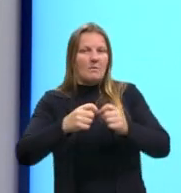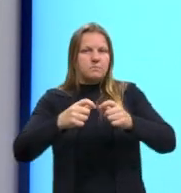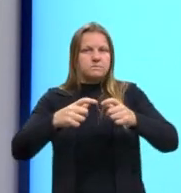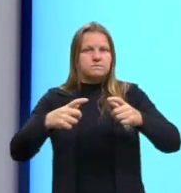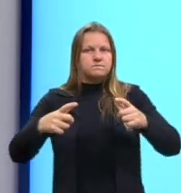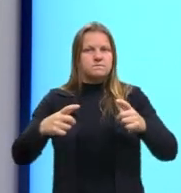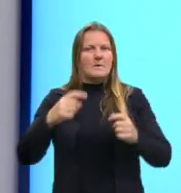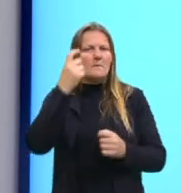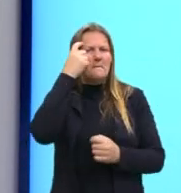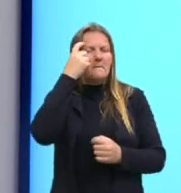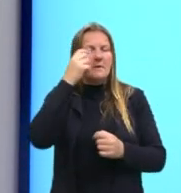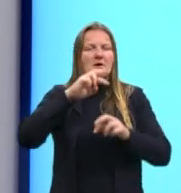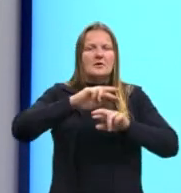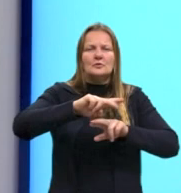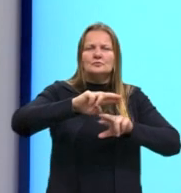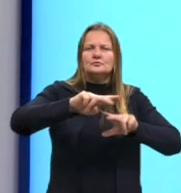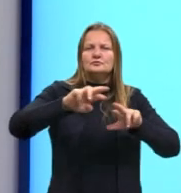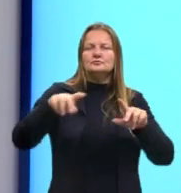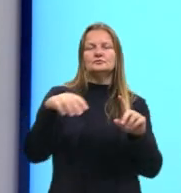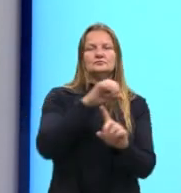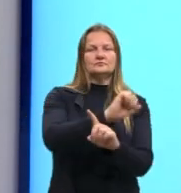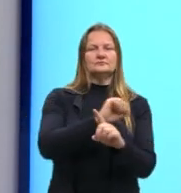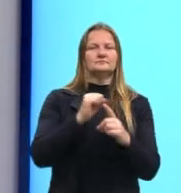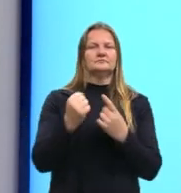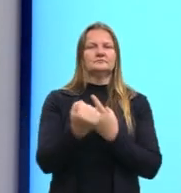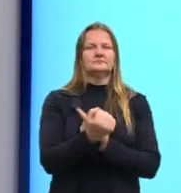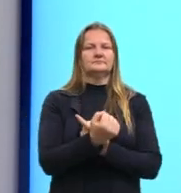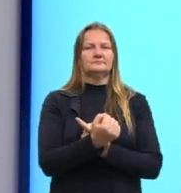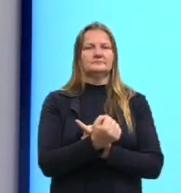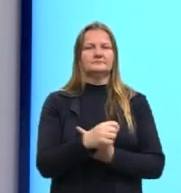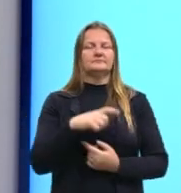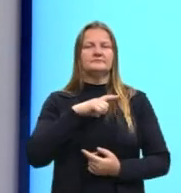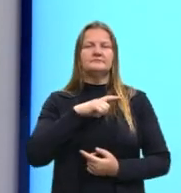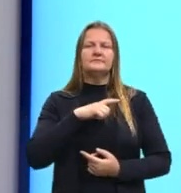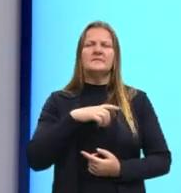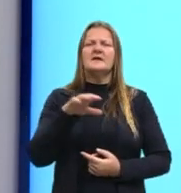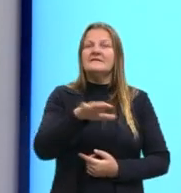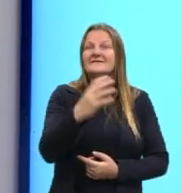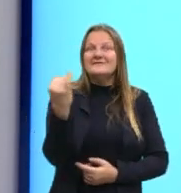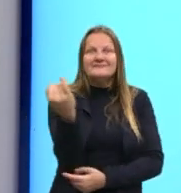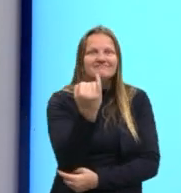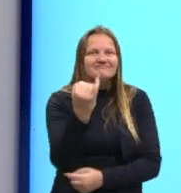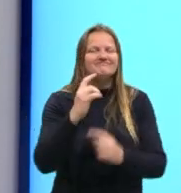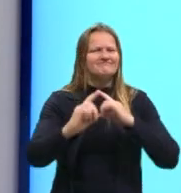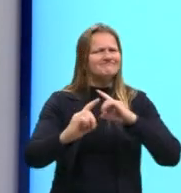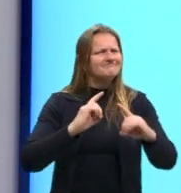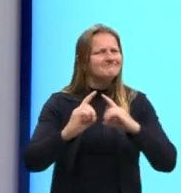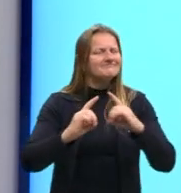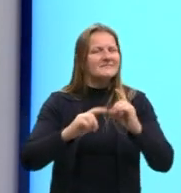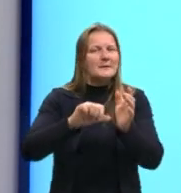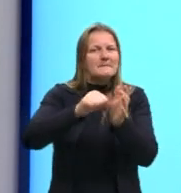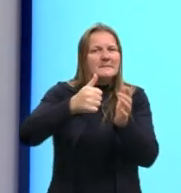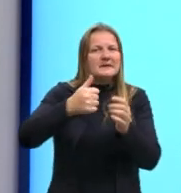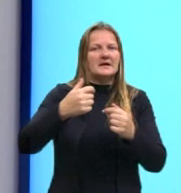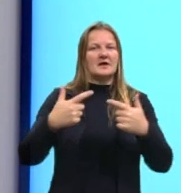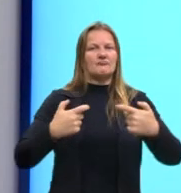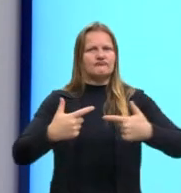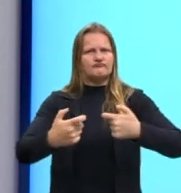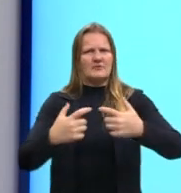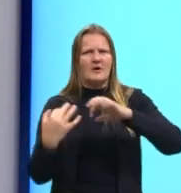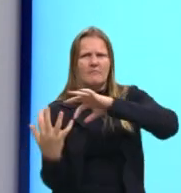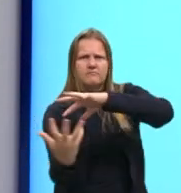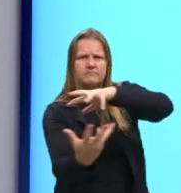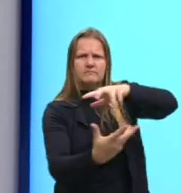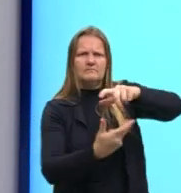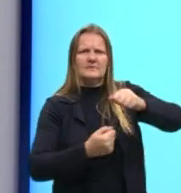pelos diversos setores sociais. Aqui tem sempre a importância da discussão da Primeira e Segunda Guerra Mundial. São